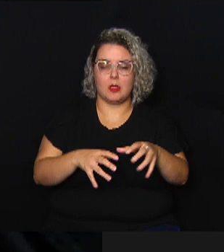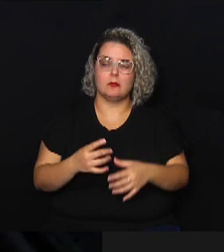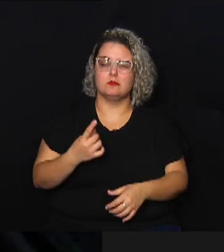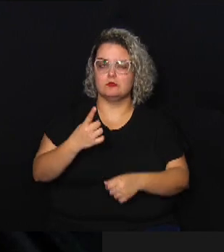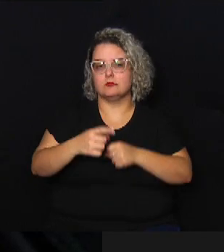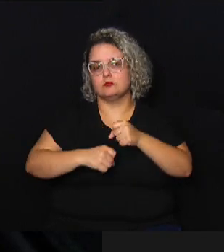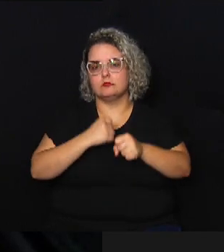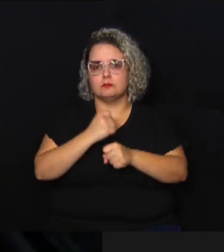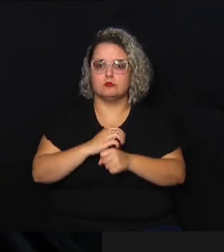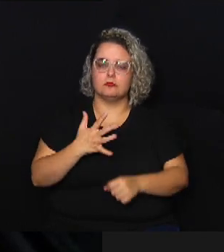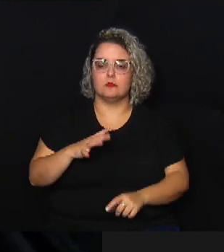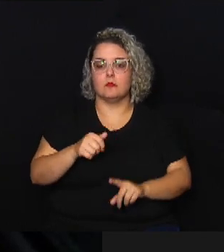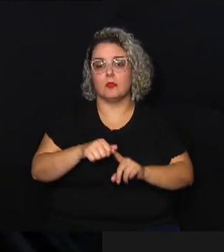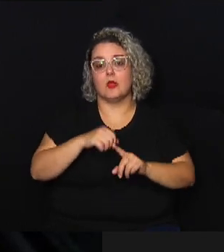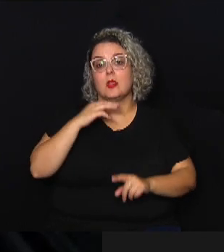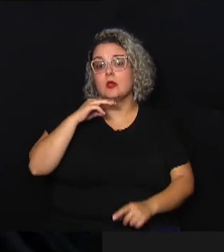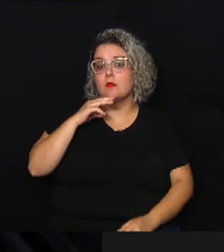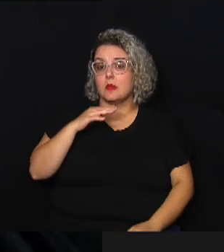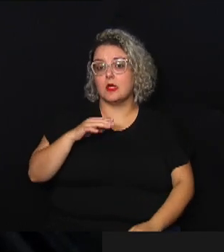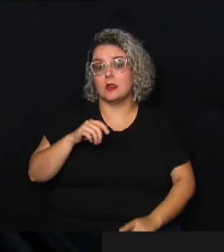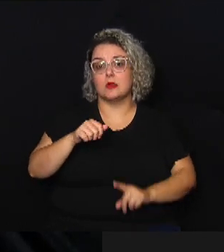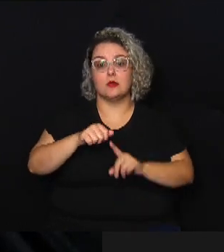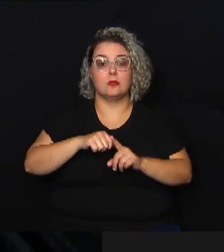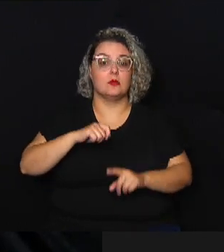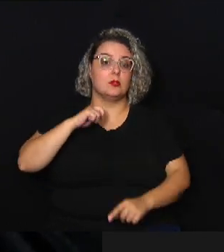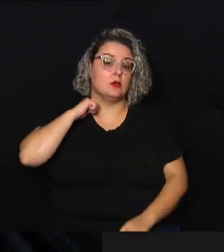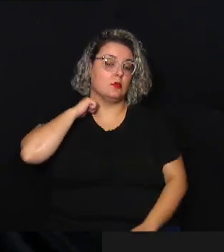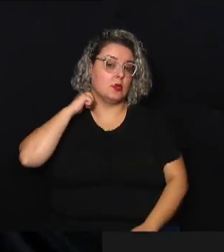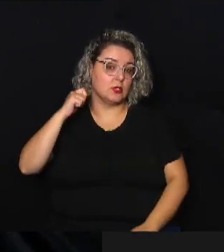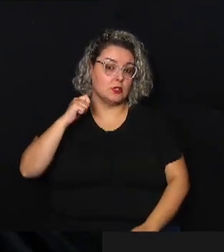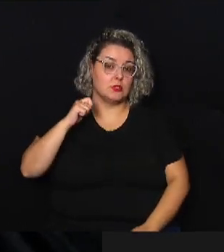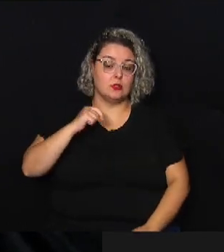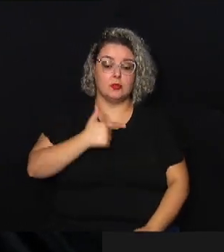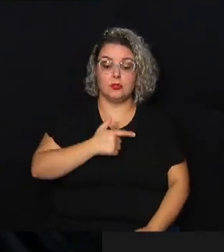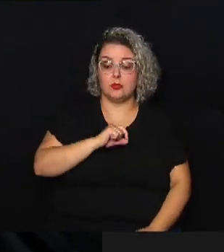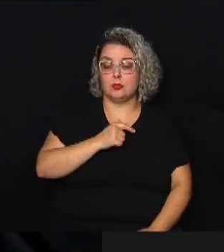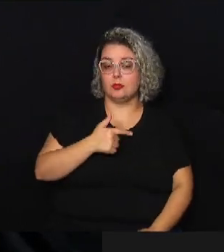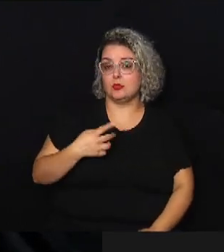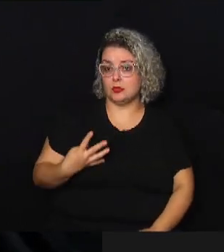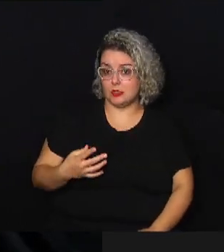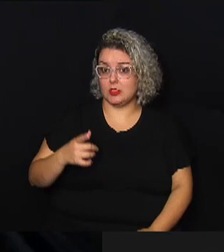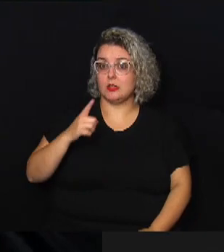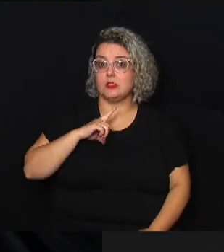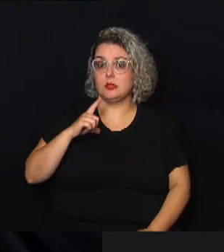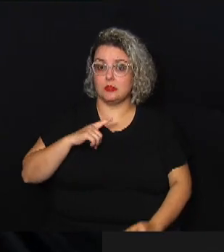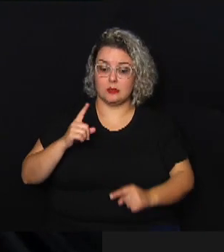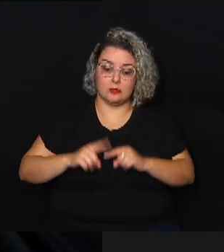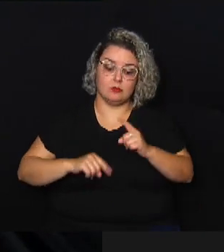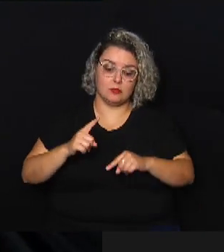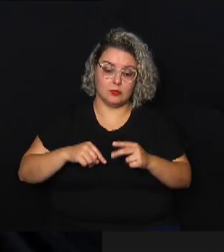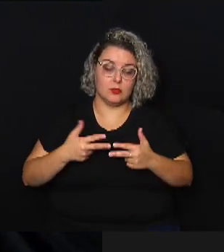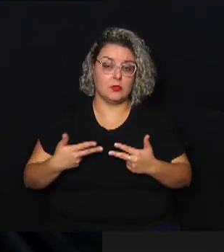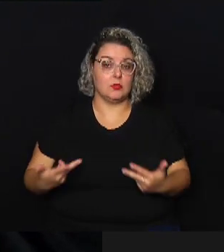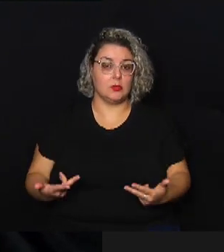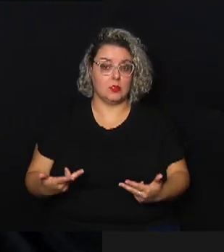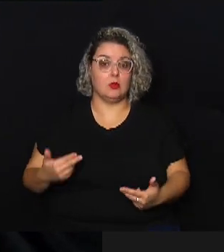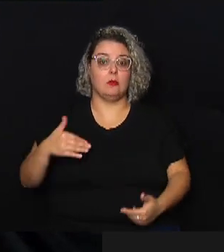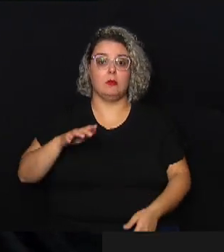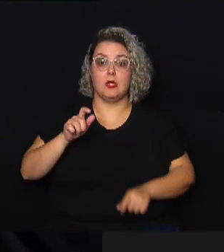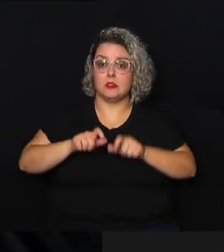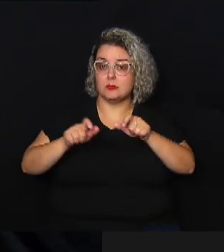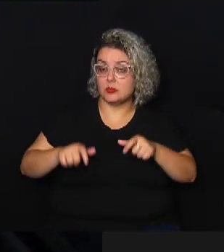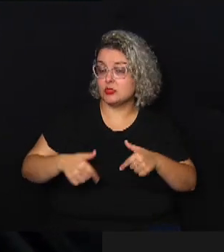março abril de 2024 tenhamos esse equipamento tenhamos mais pessoas